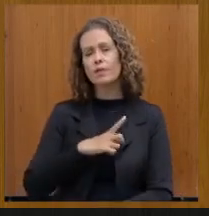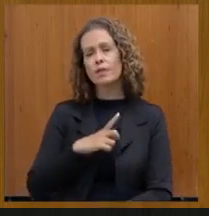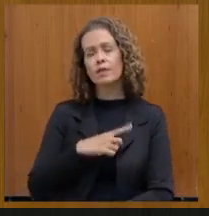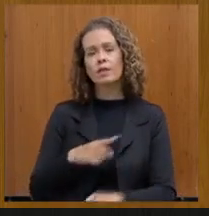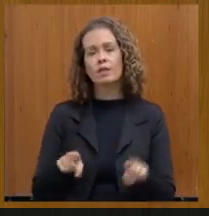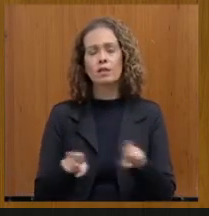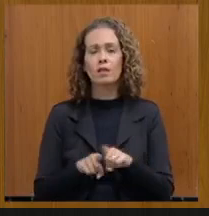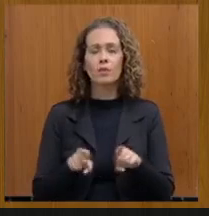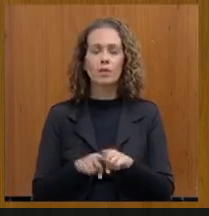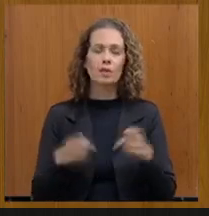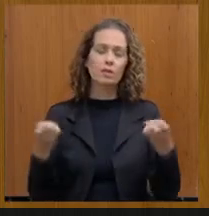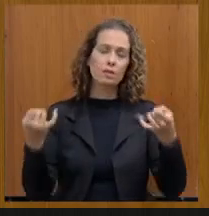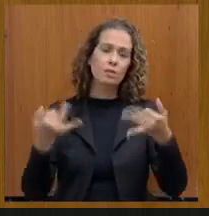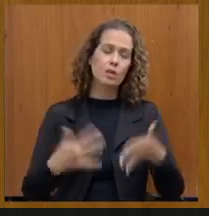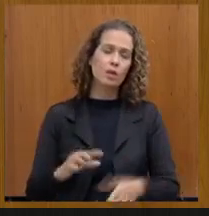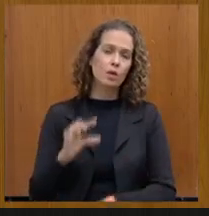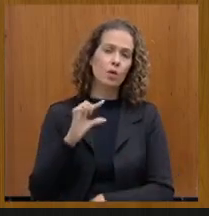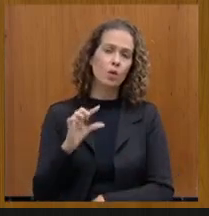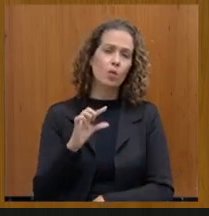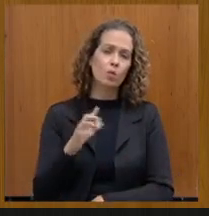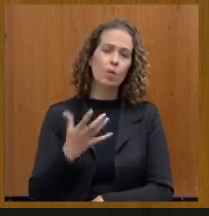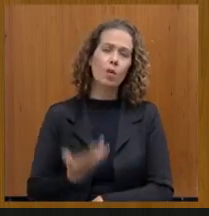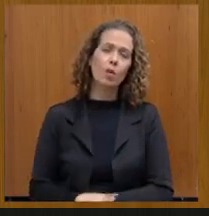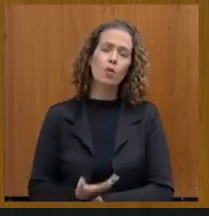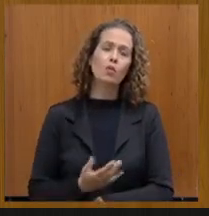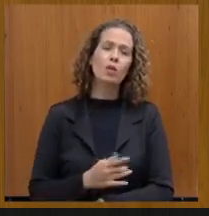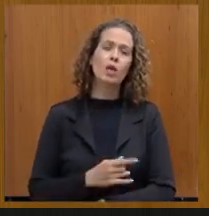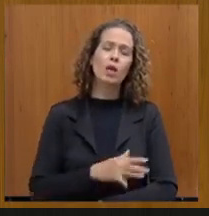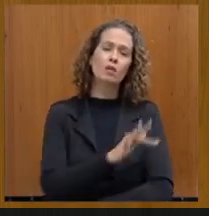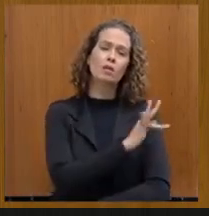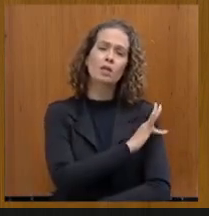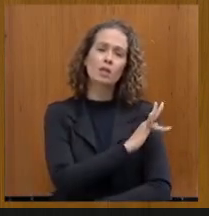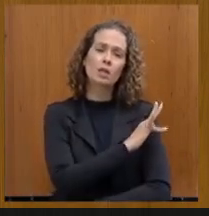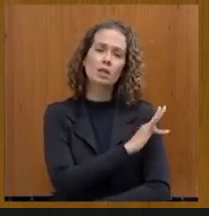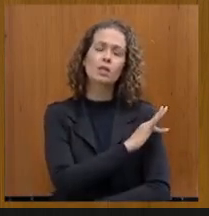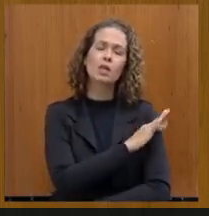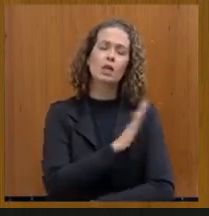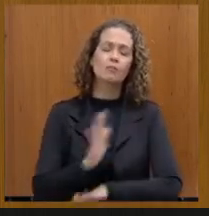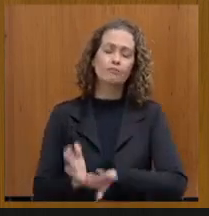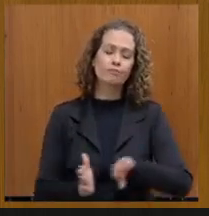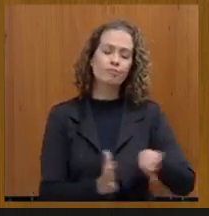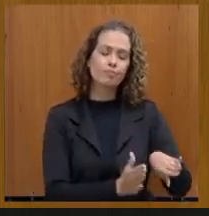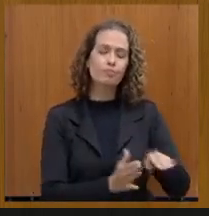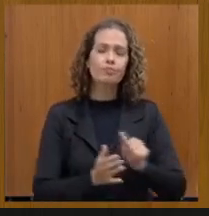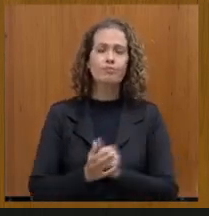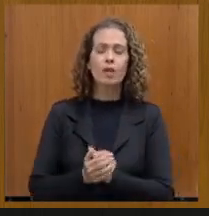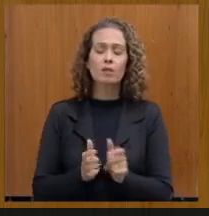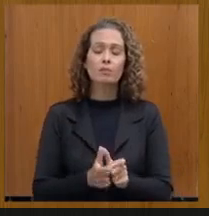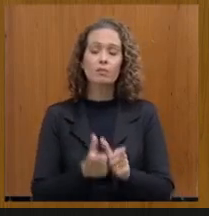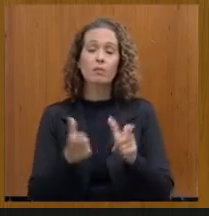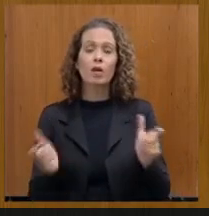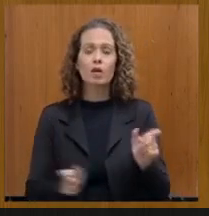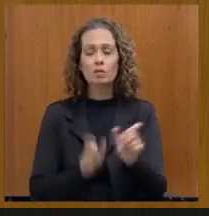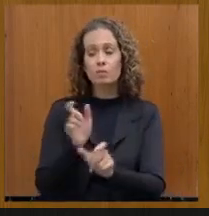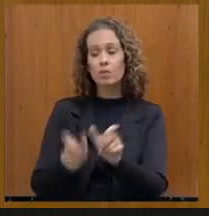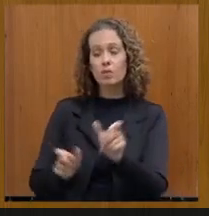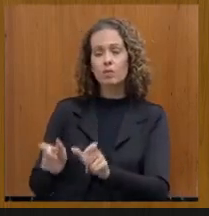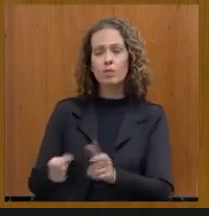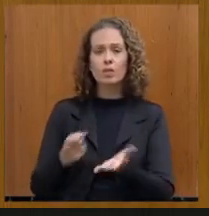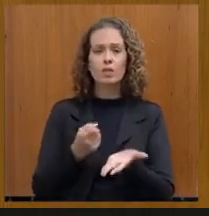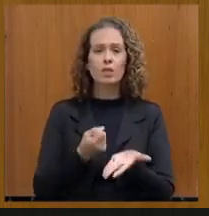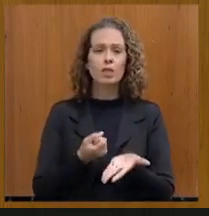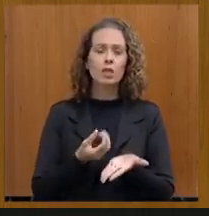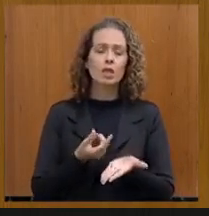que explicar um pouco as renúncias fiscais, o número dos maiores contribuintes, certo? Porque, não tem